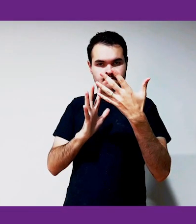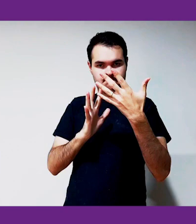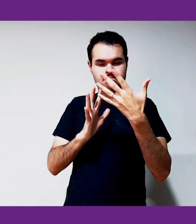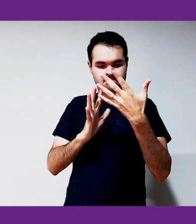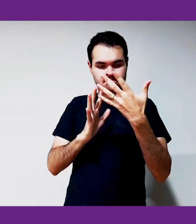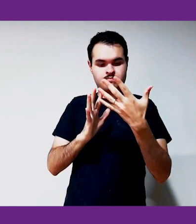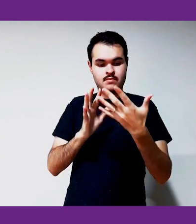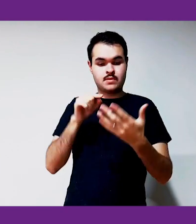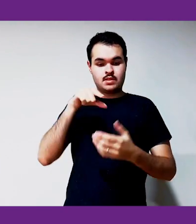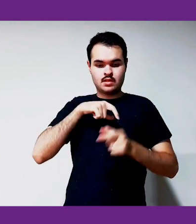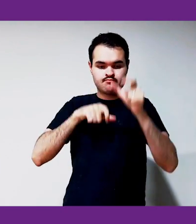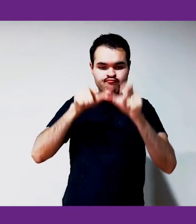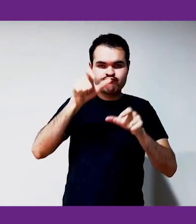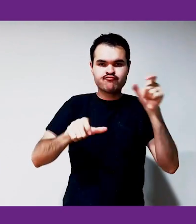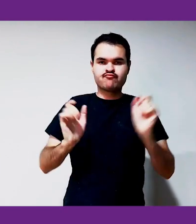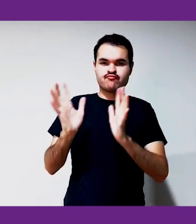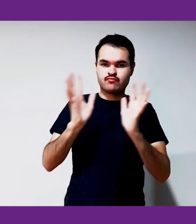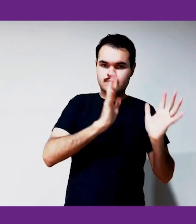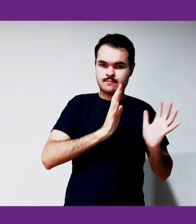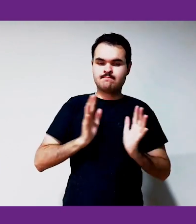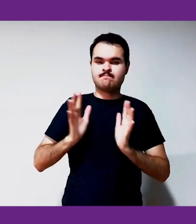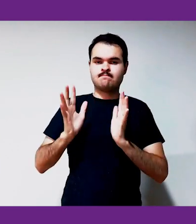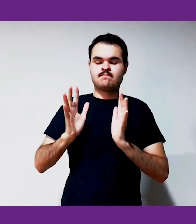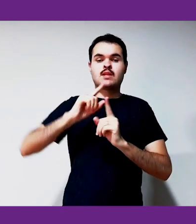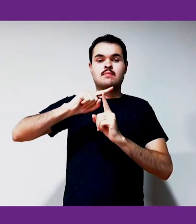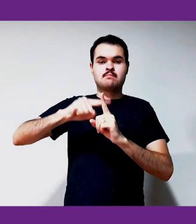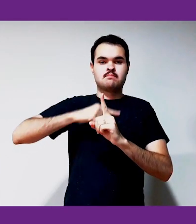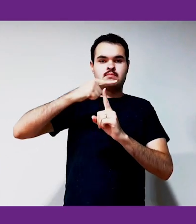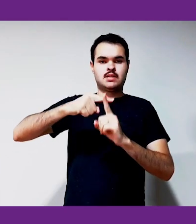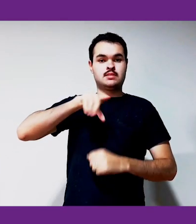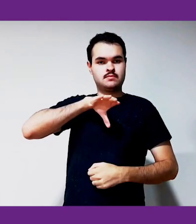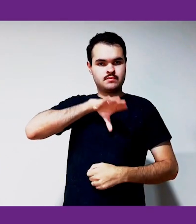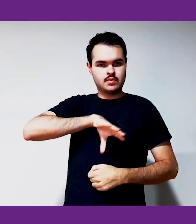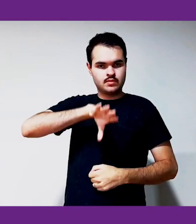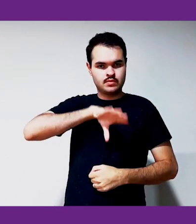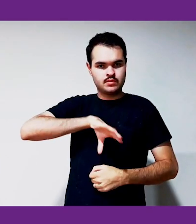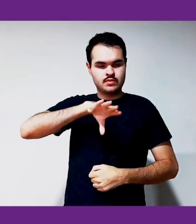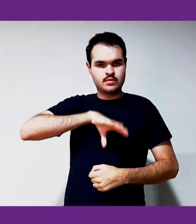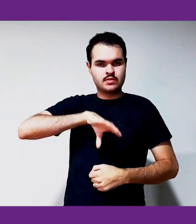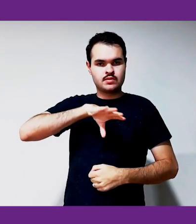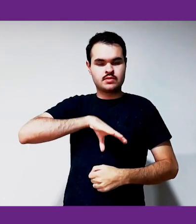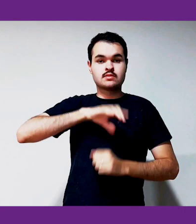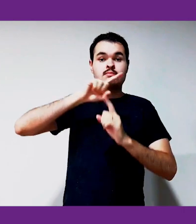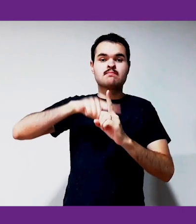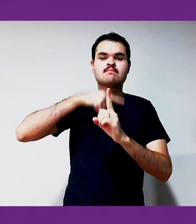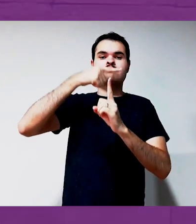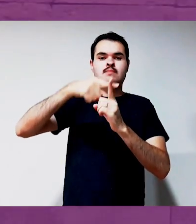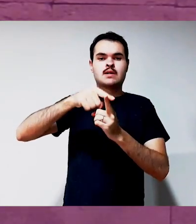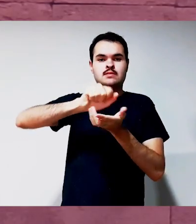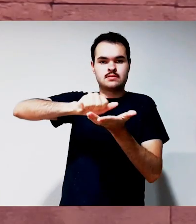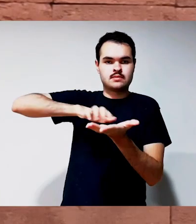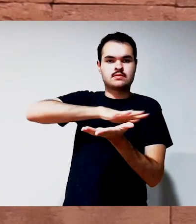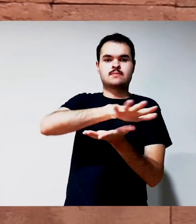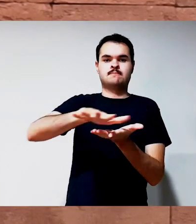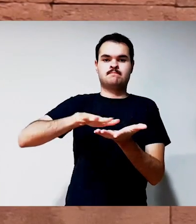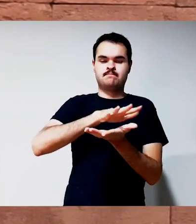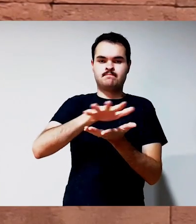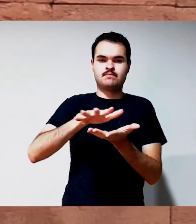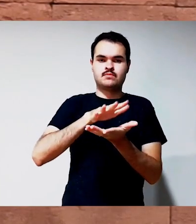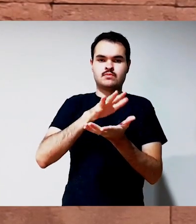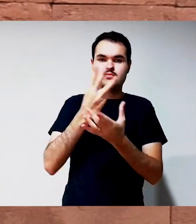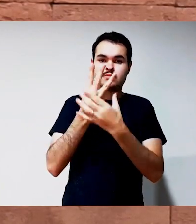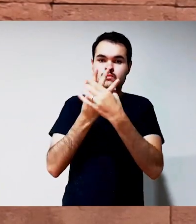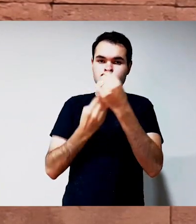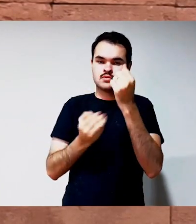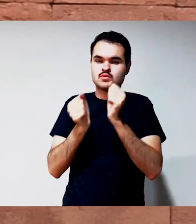libras, retratado nas personagens, tem também em língua portuguesa e em escrita de sinais. E o mais legal dessa